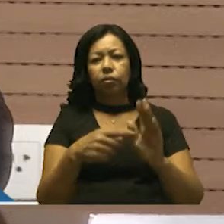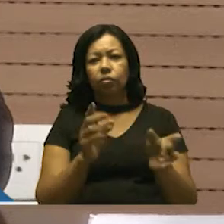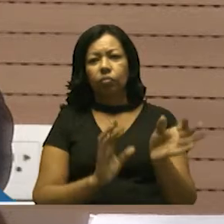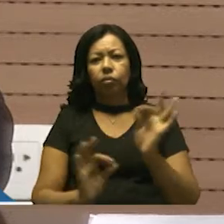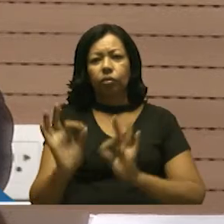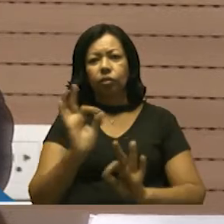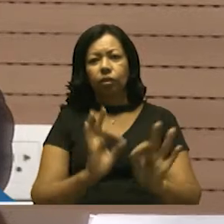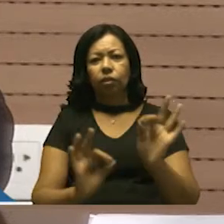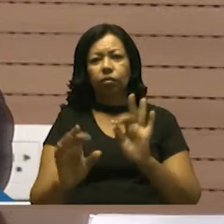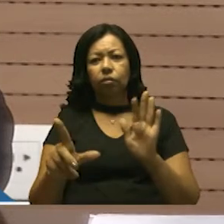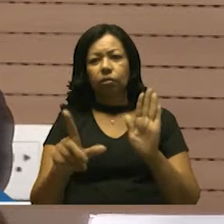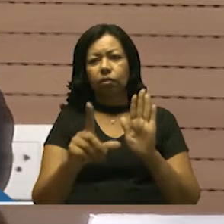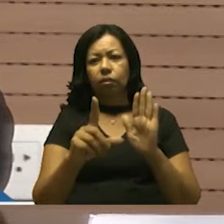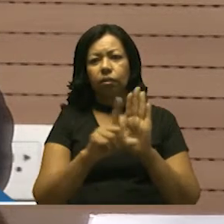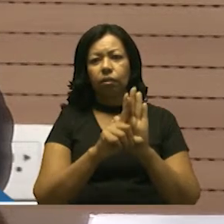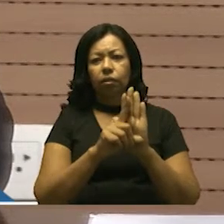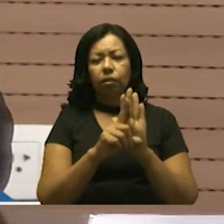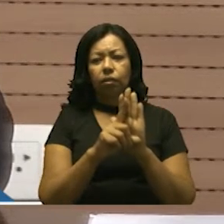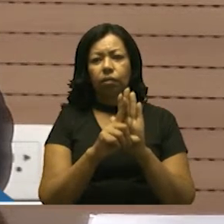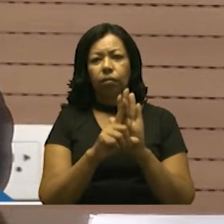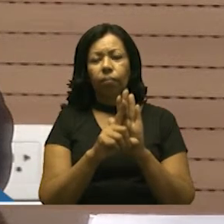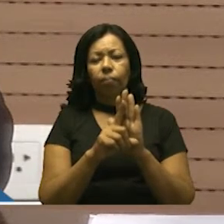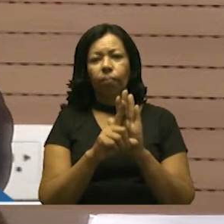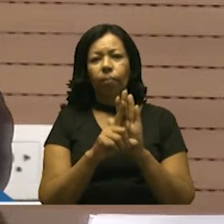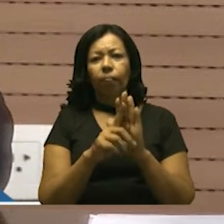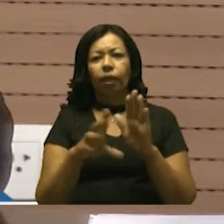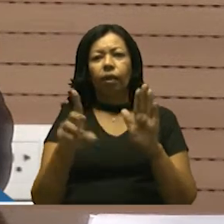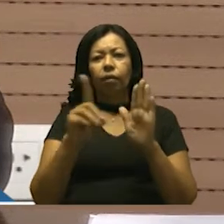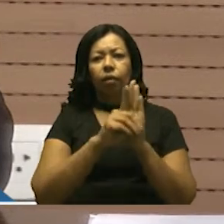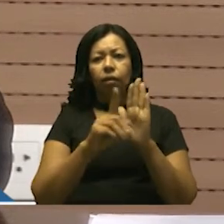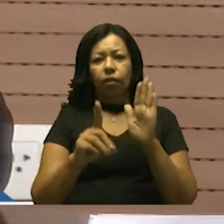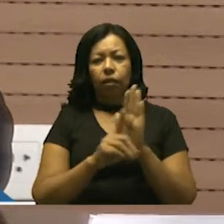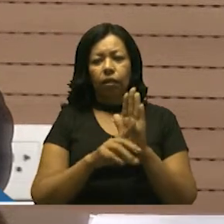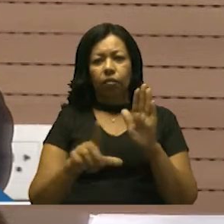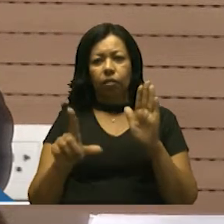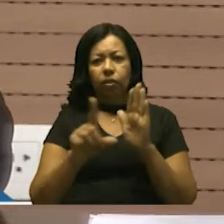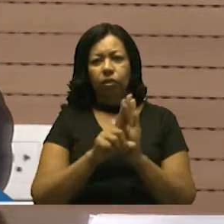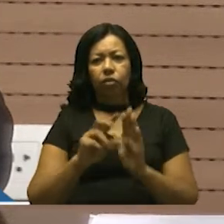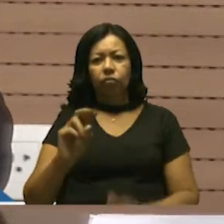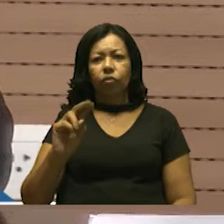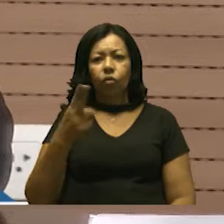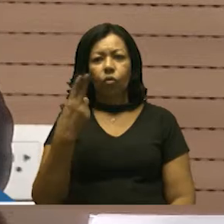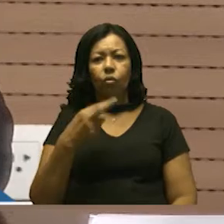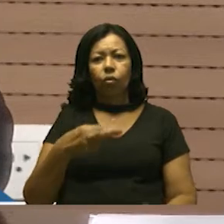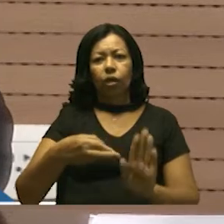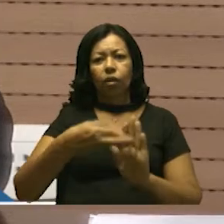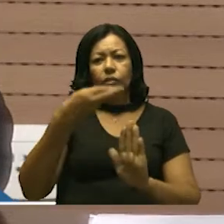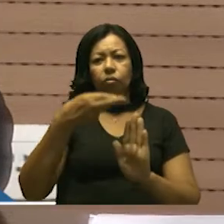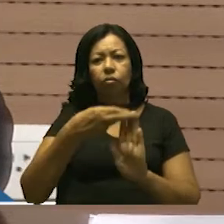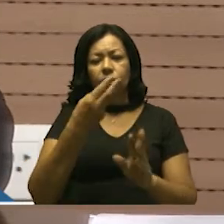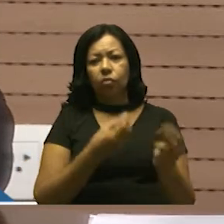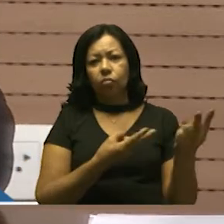projetos de lei e de decreto legislativo ou de resolução,